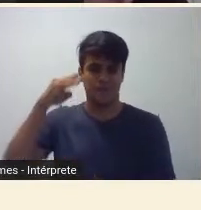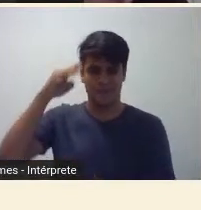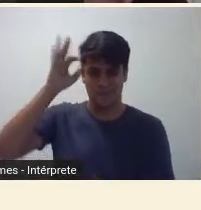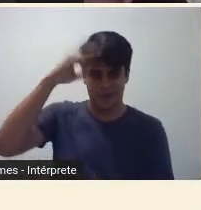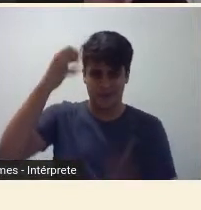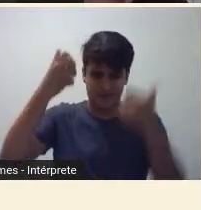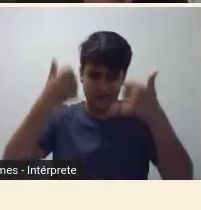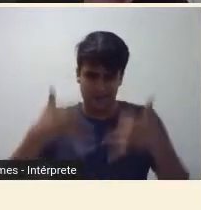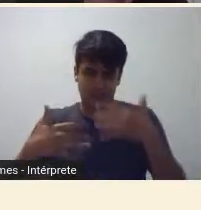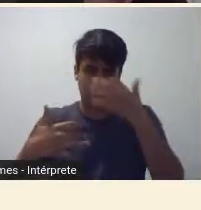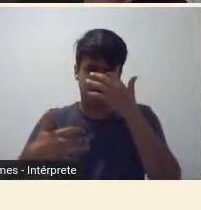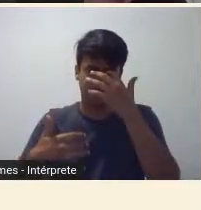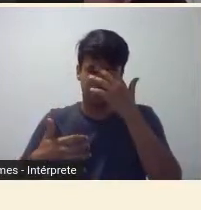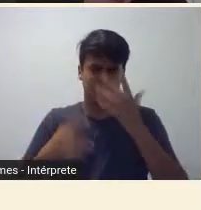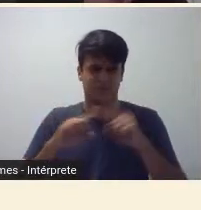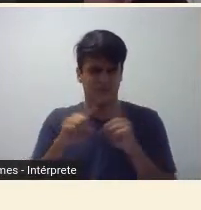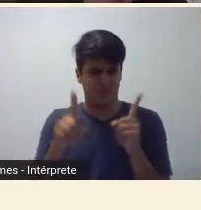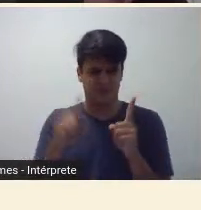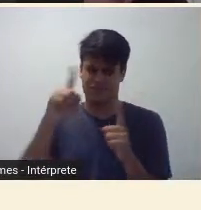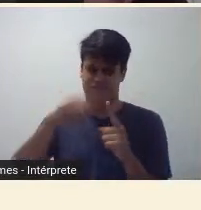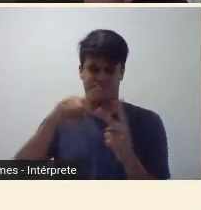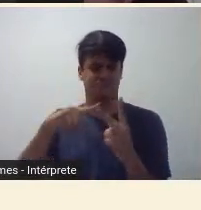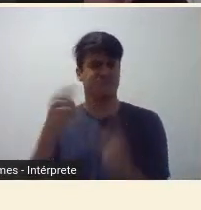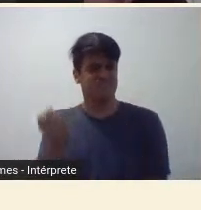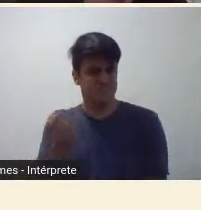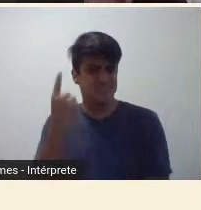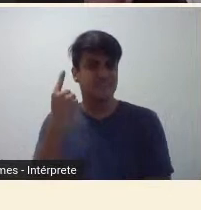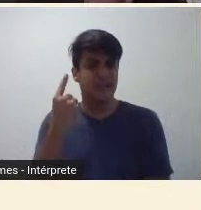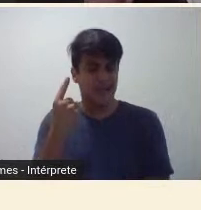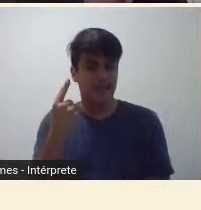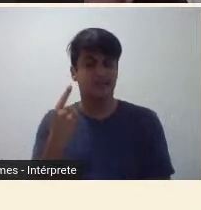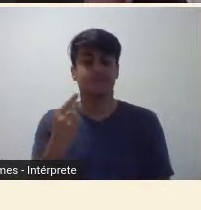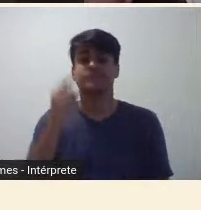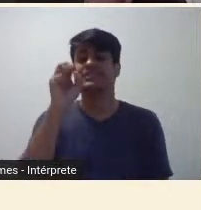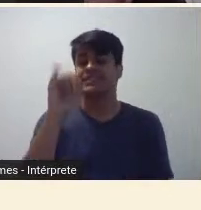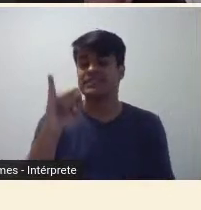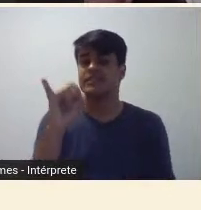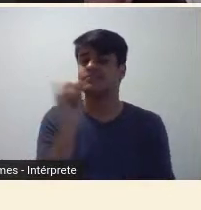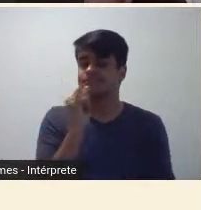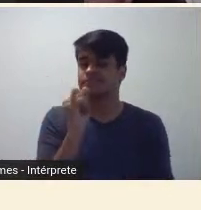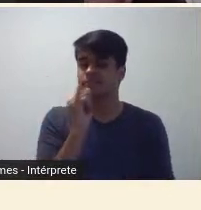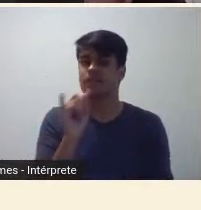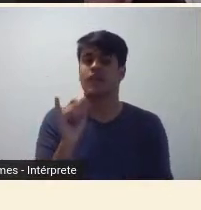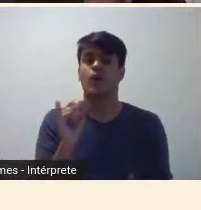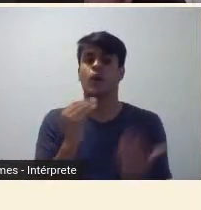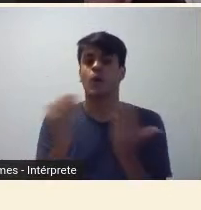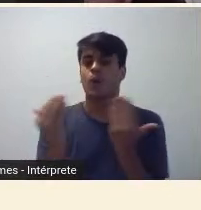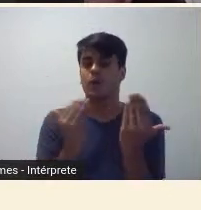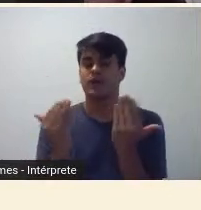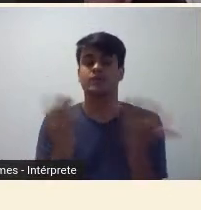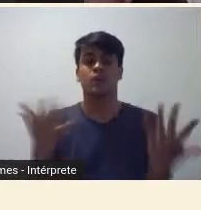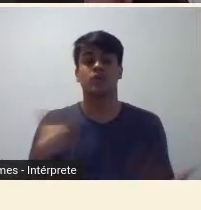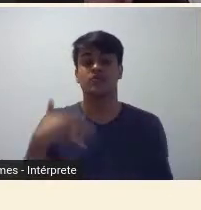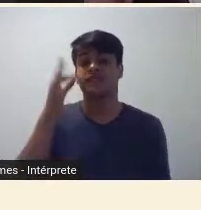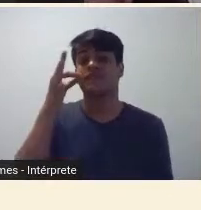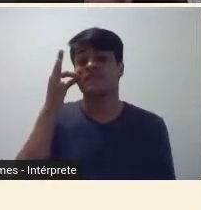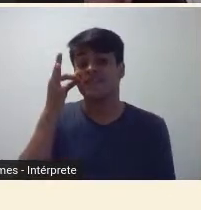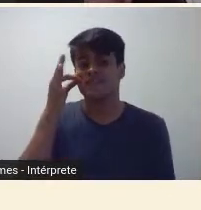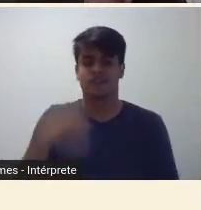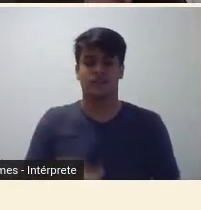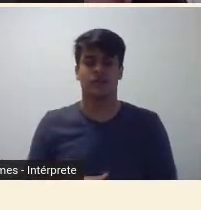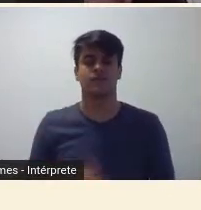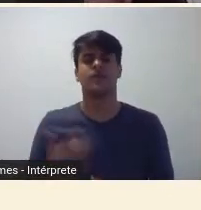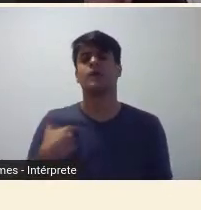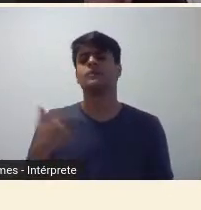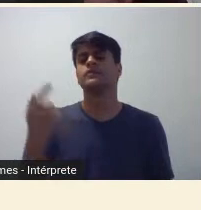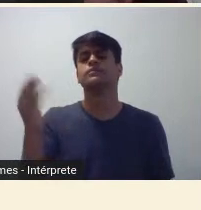fato não é um fato comum. Se nós estivéssemos numa situação de interação efetiva, eu perguntasse para vocês, me dê o nome